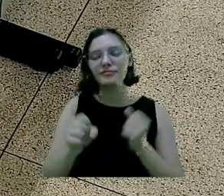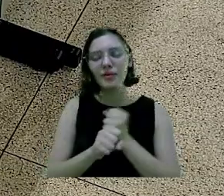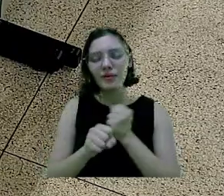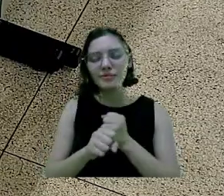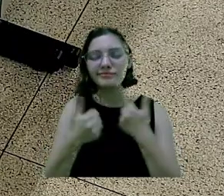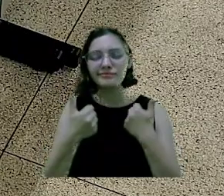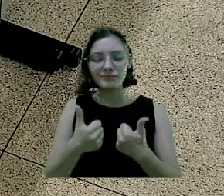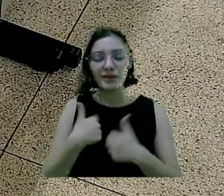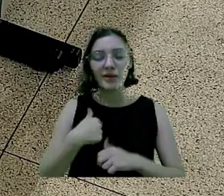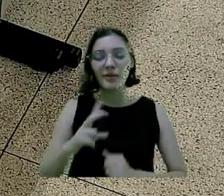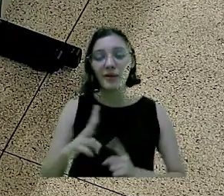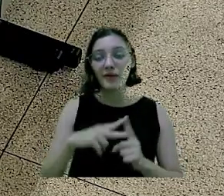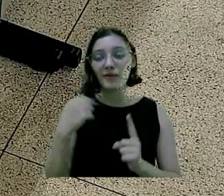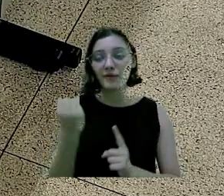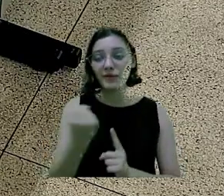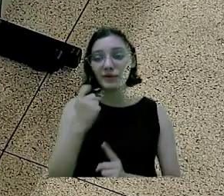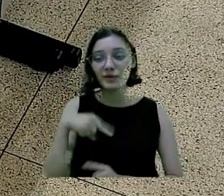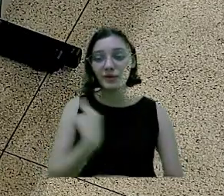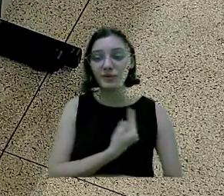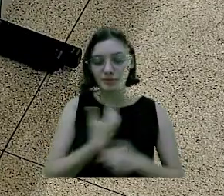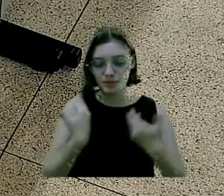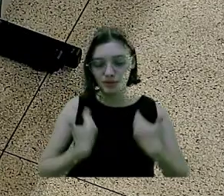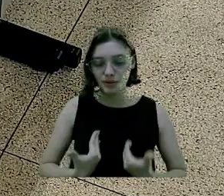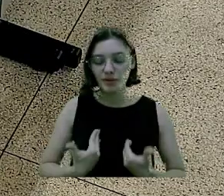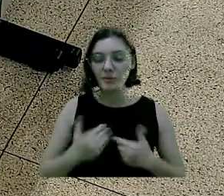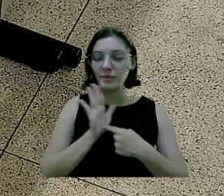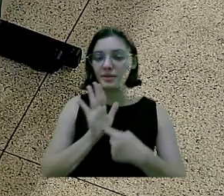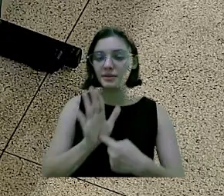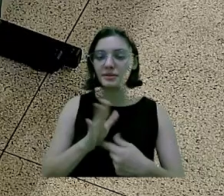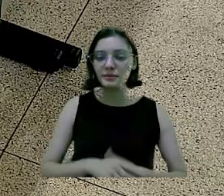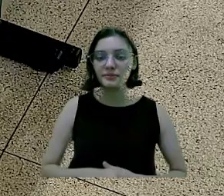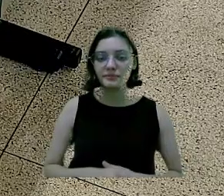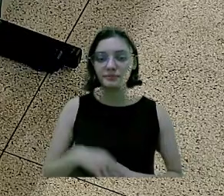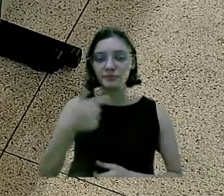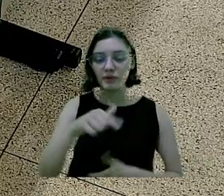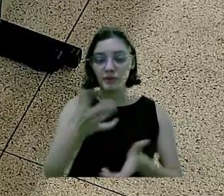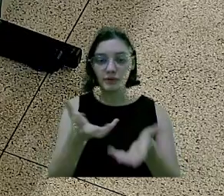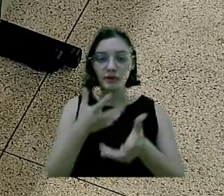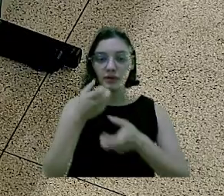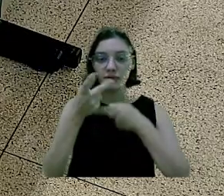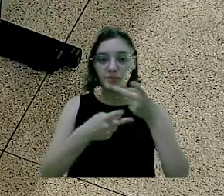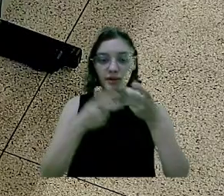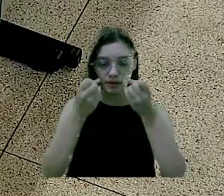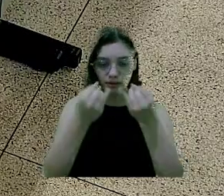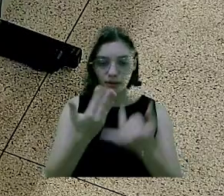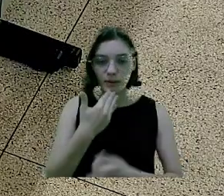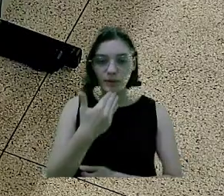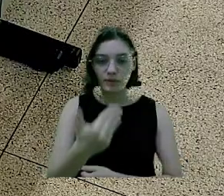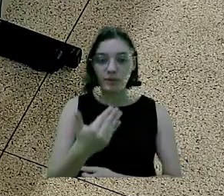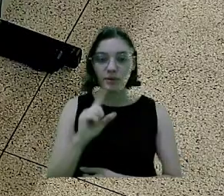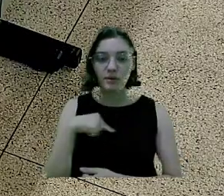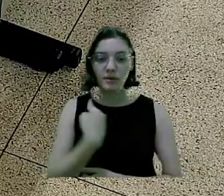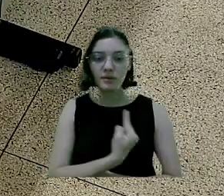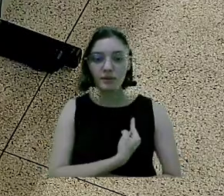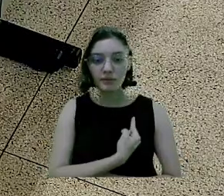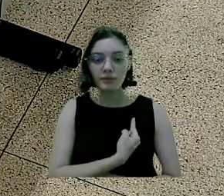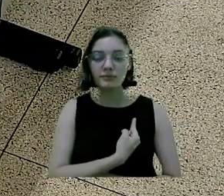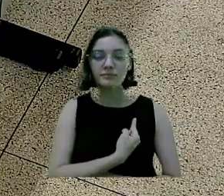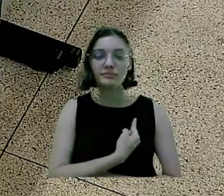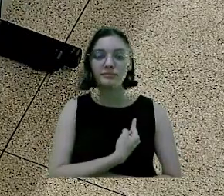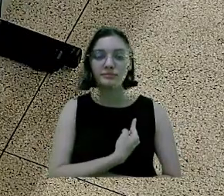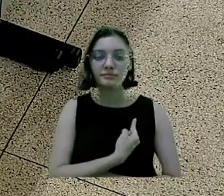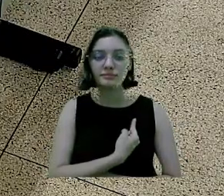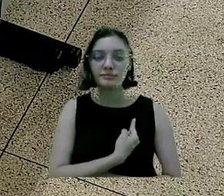concretizado, então, é uma vitória, e estamos aqui para exaltar as vitórias. E outra coisa, eu queria deixar um pedido aqui para o nosso